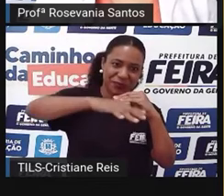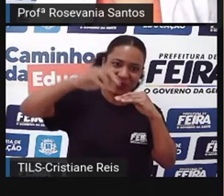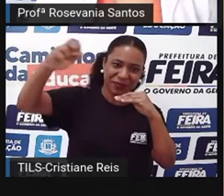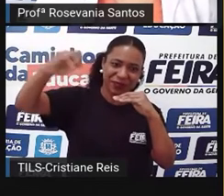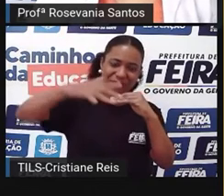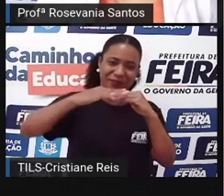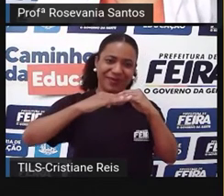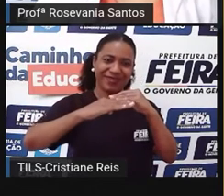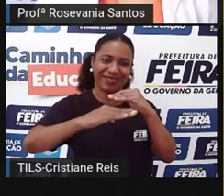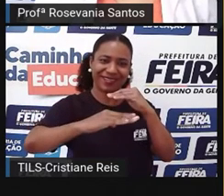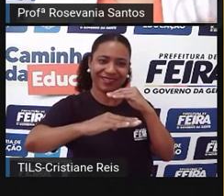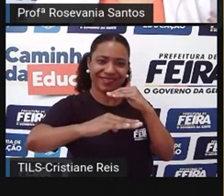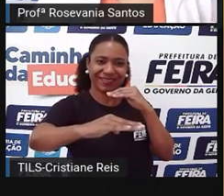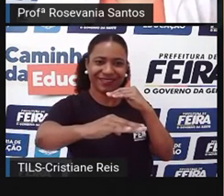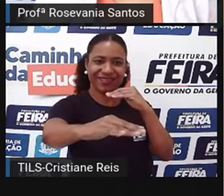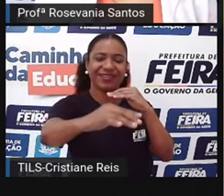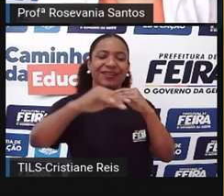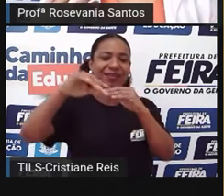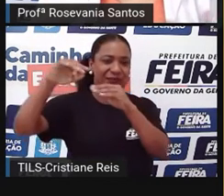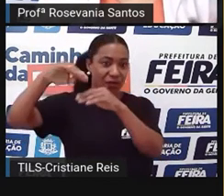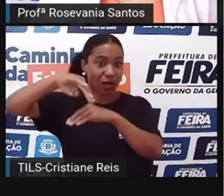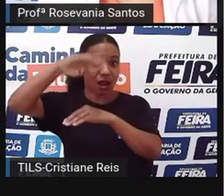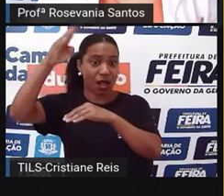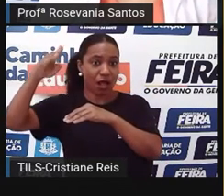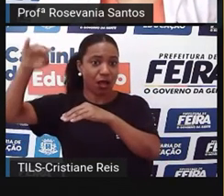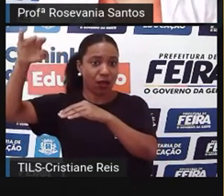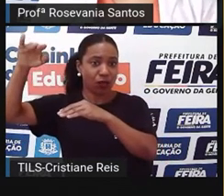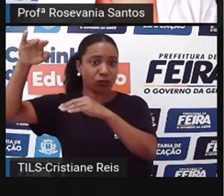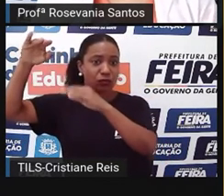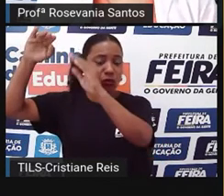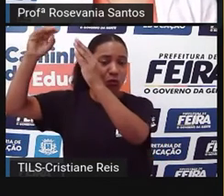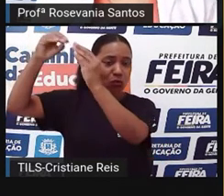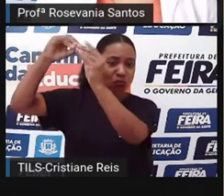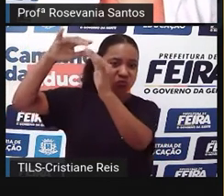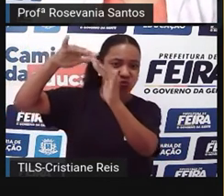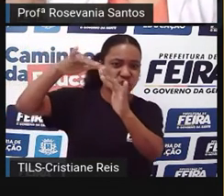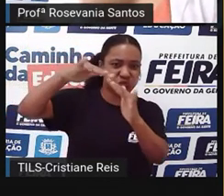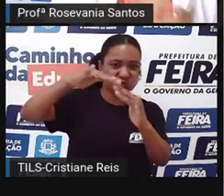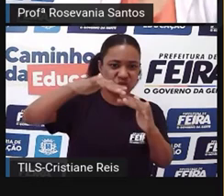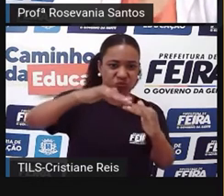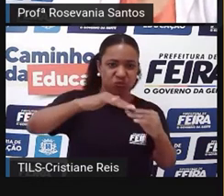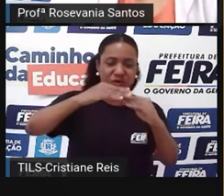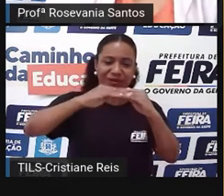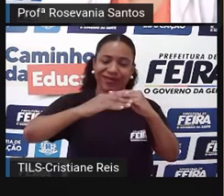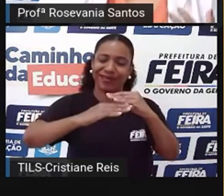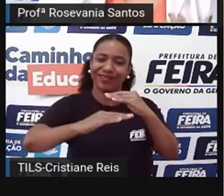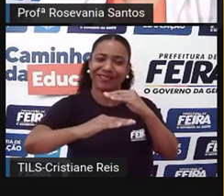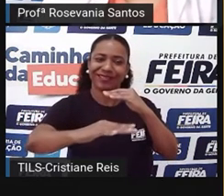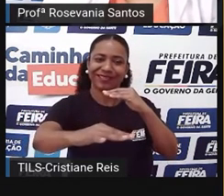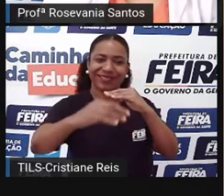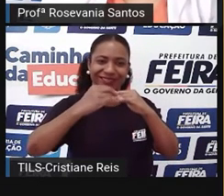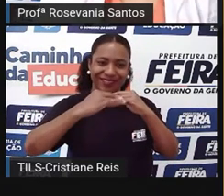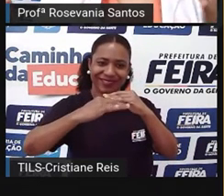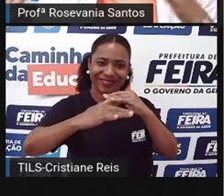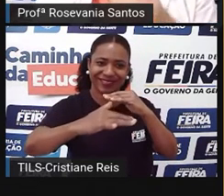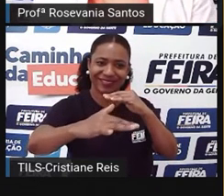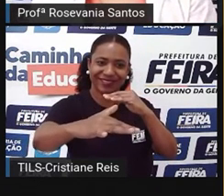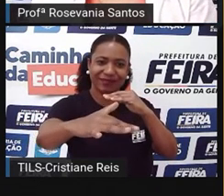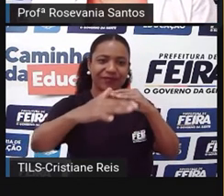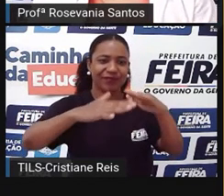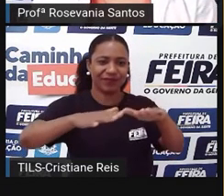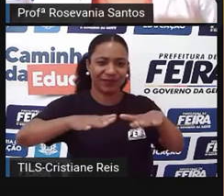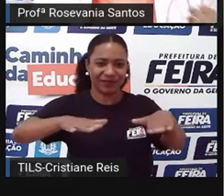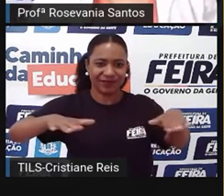depressões, precisam ir passando por esses processos de erosão. E esses sedimentos que são retirados, eles são